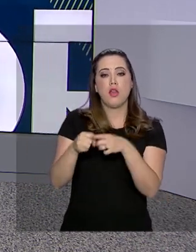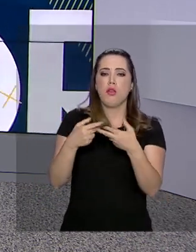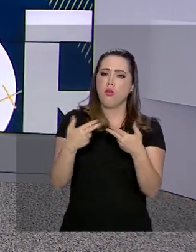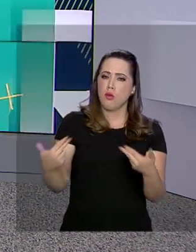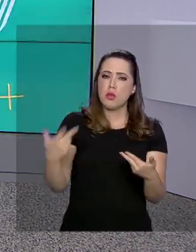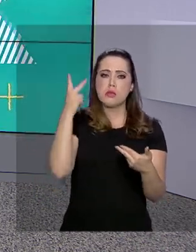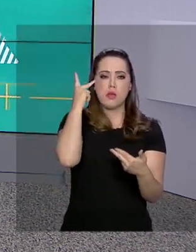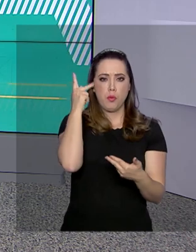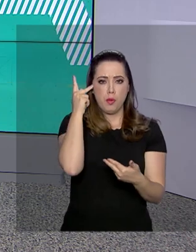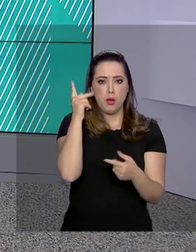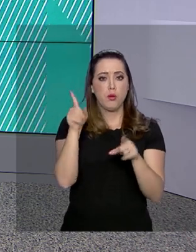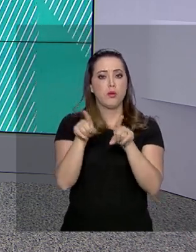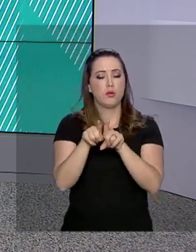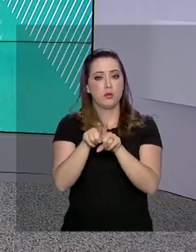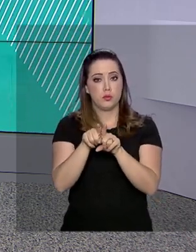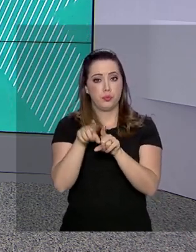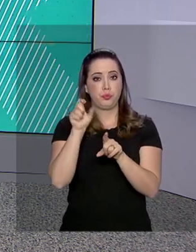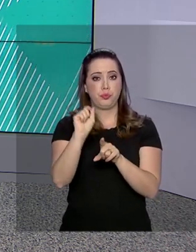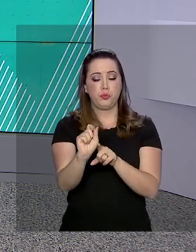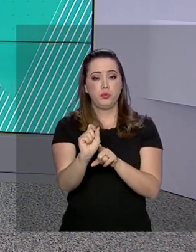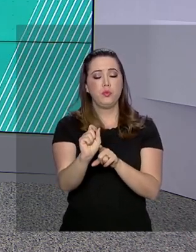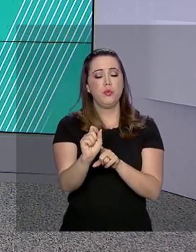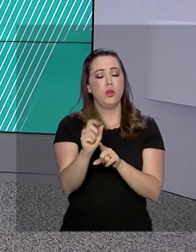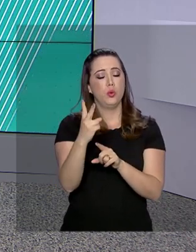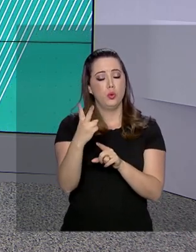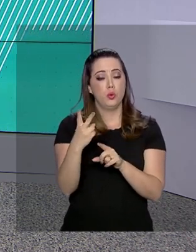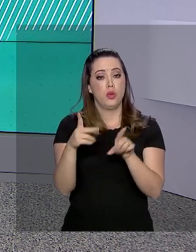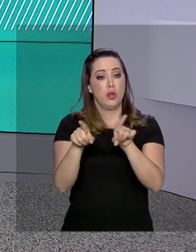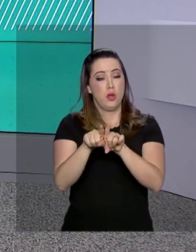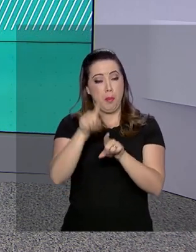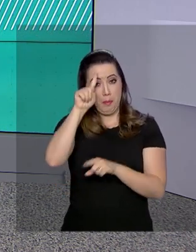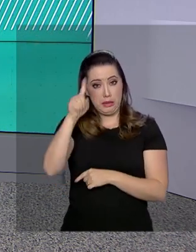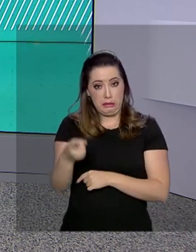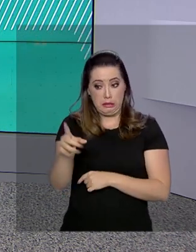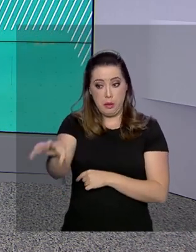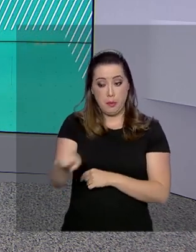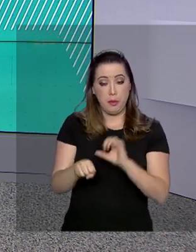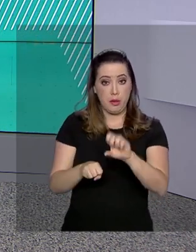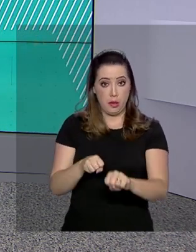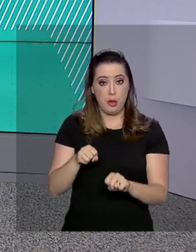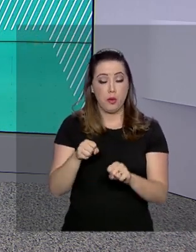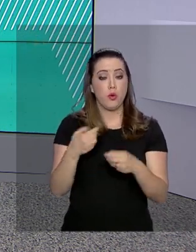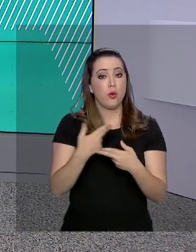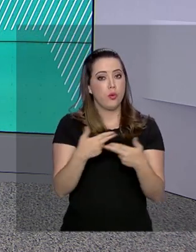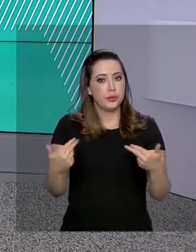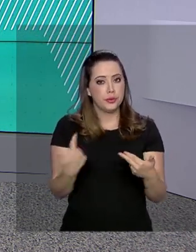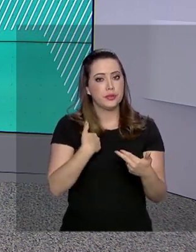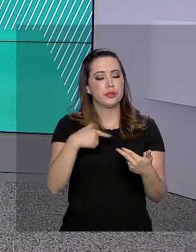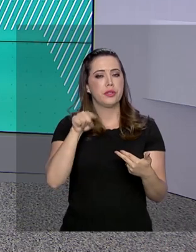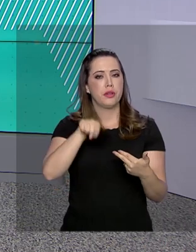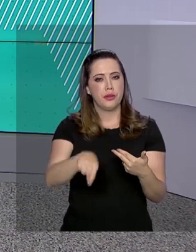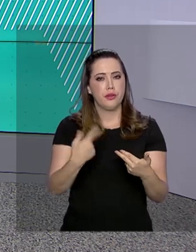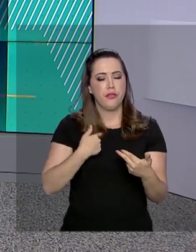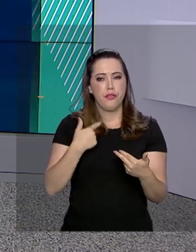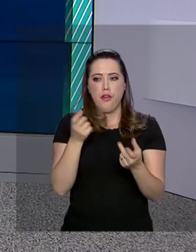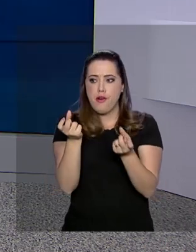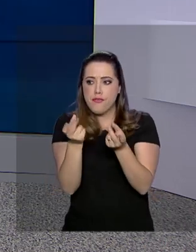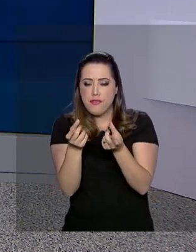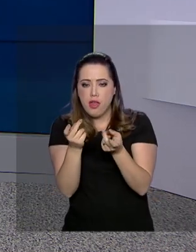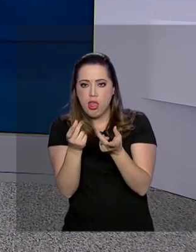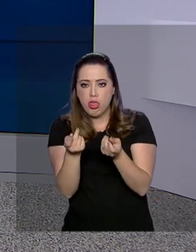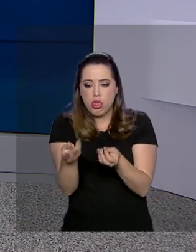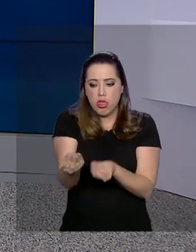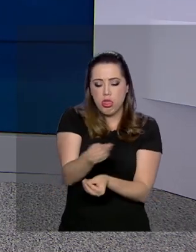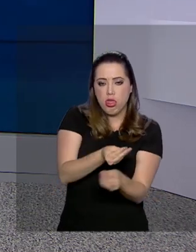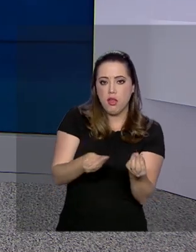Franca, no estado de São Paulo. Os mandados estão relacionados à investigação que apura o contrabando e a falsificação de produtos